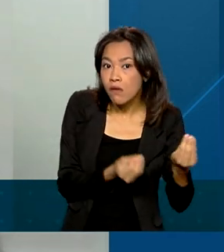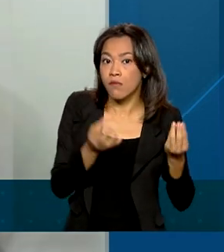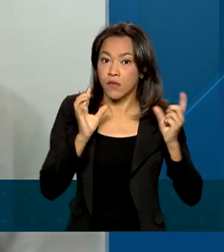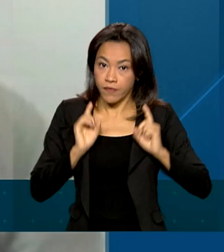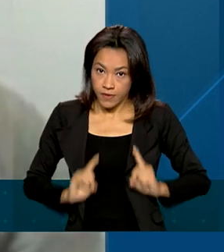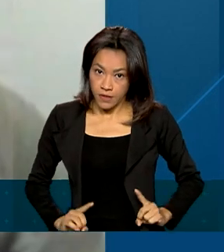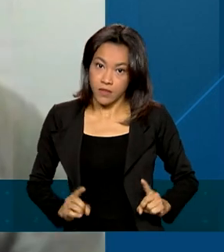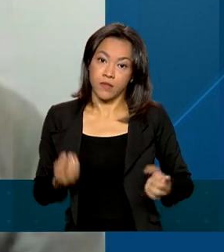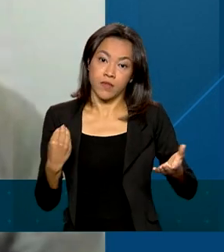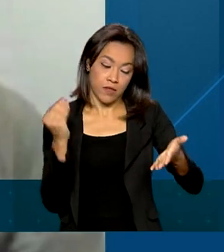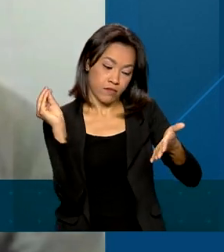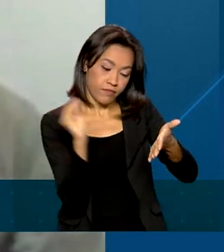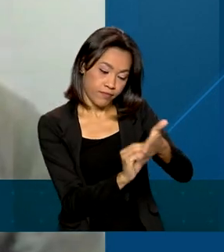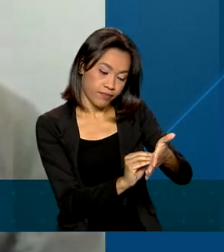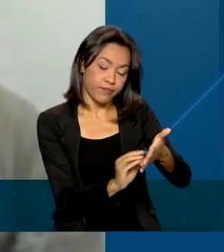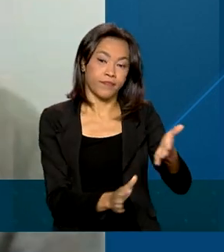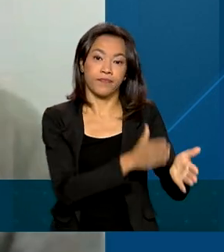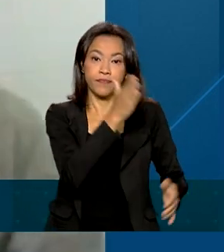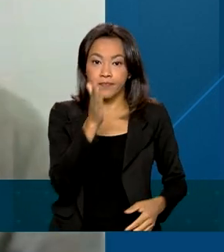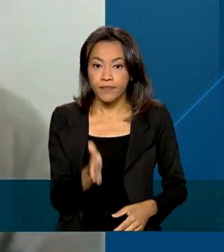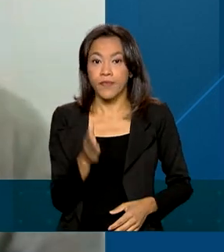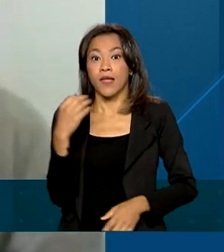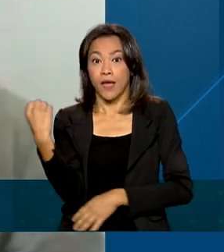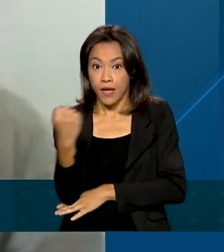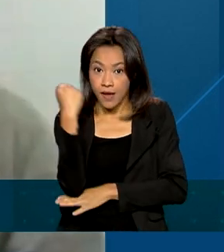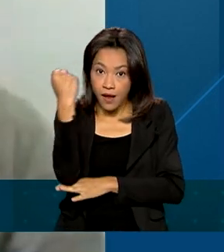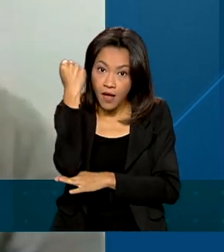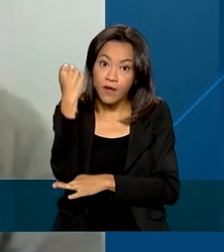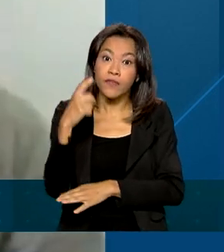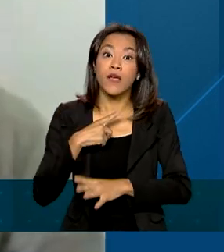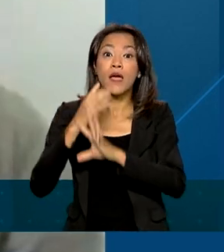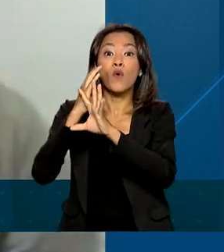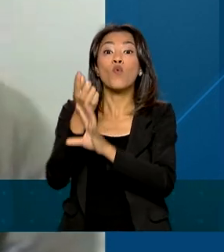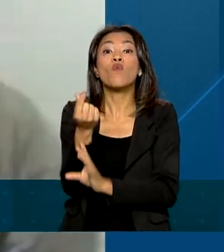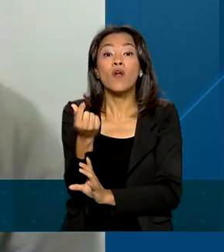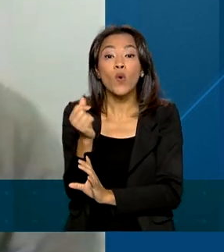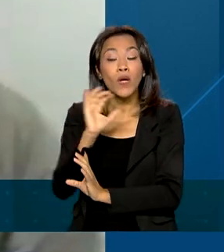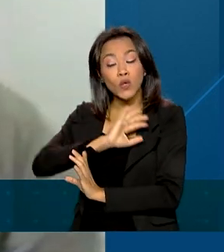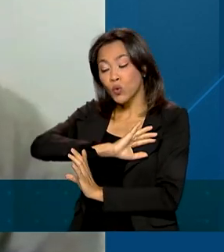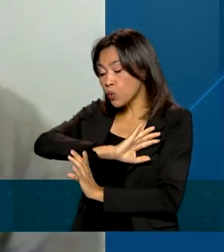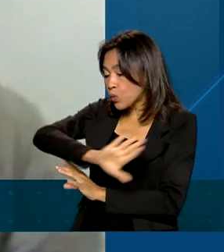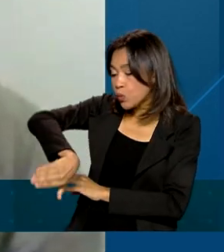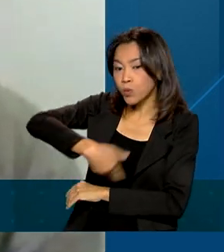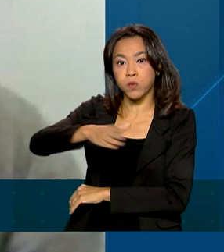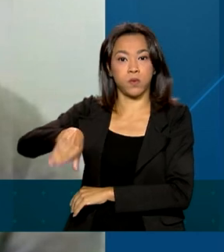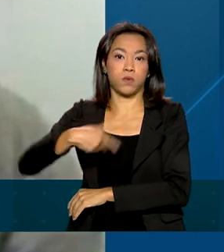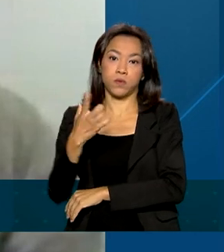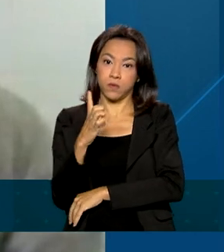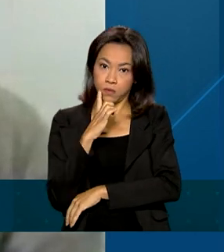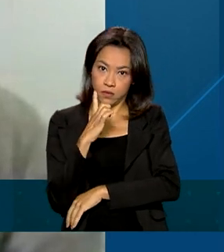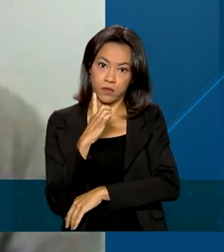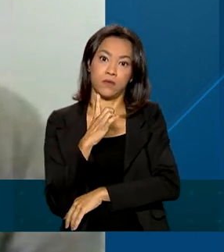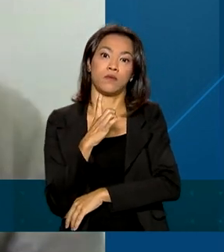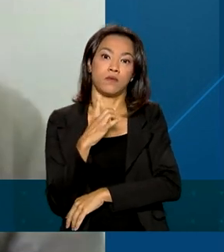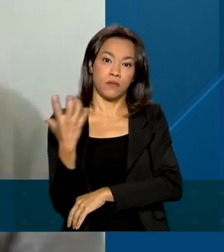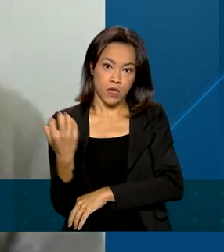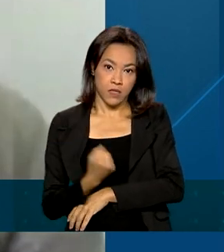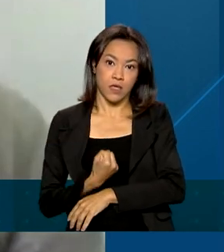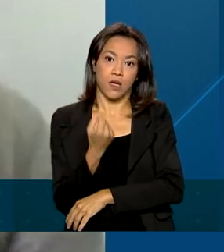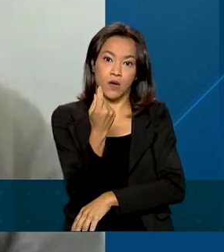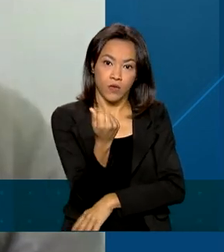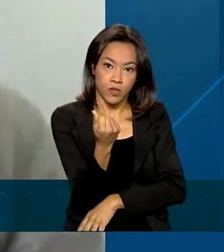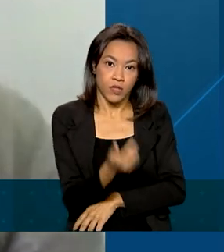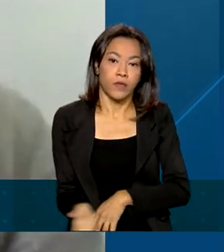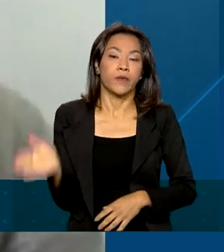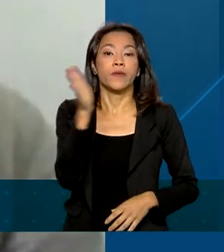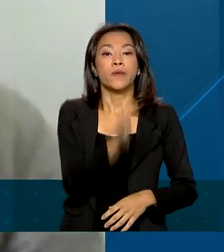prótese. Para a doença grave, o valor do saque será o valor total que o trabalhador possua como saldo. Para o caso